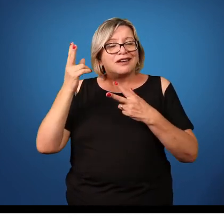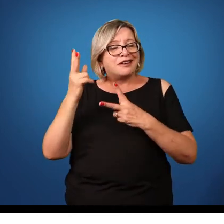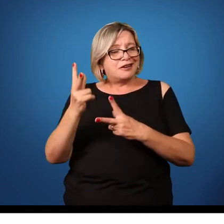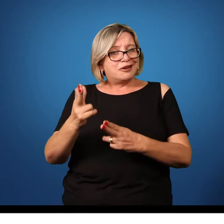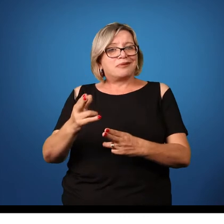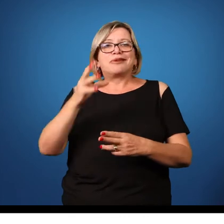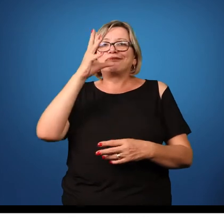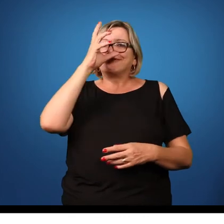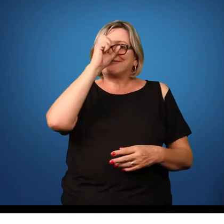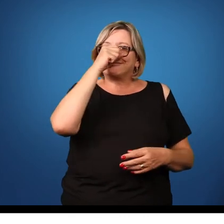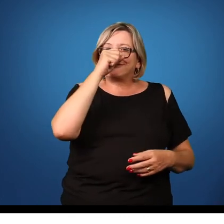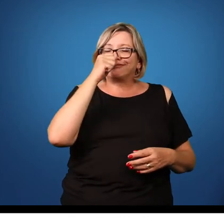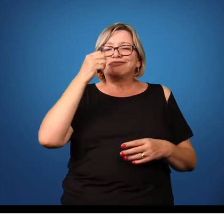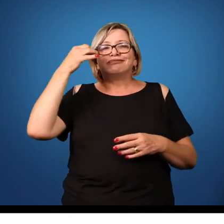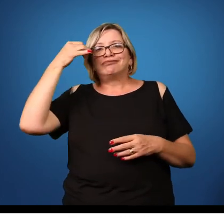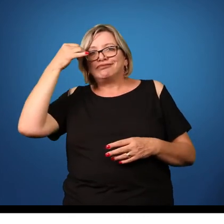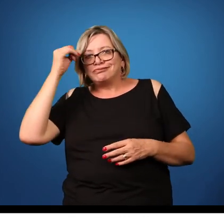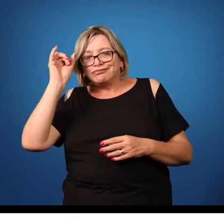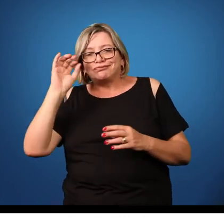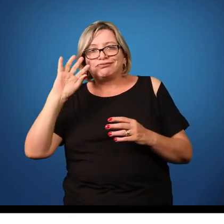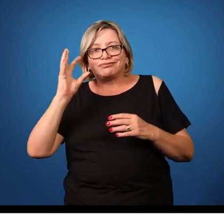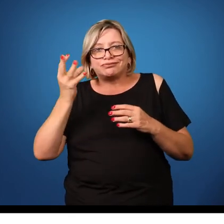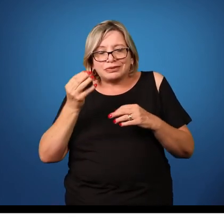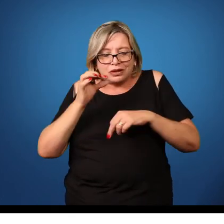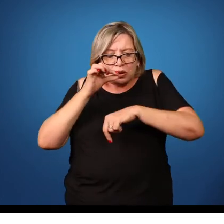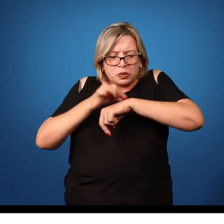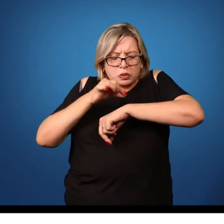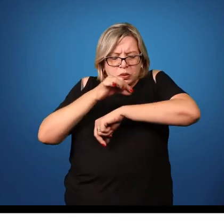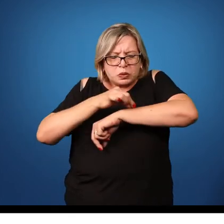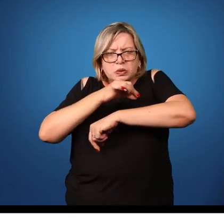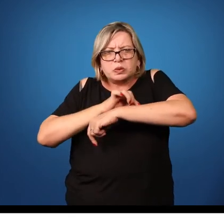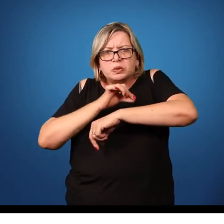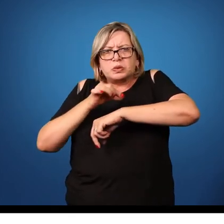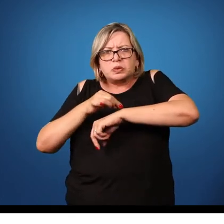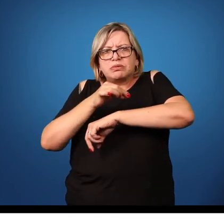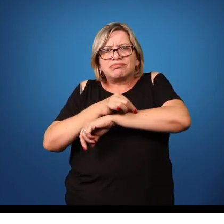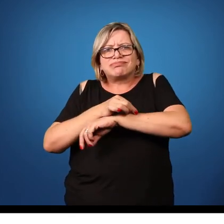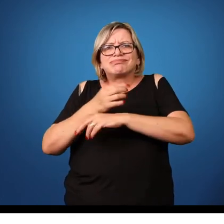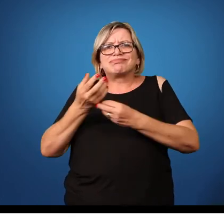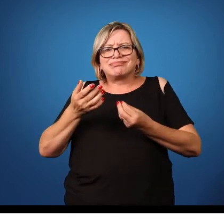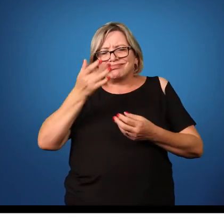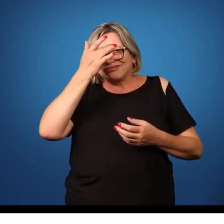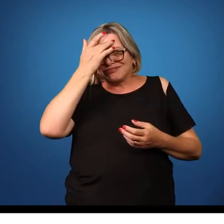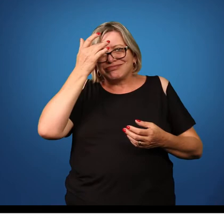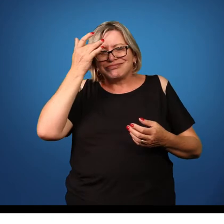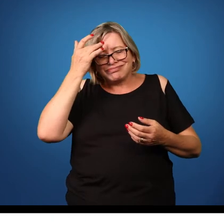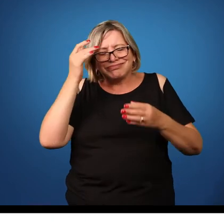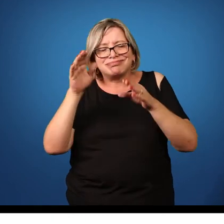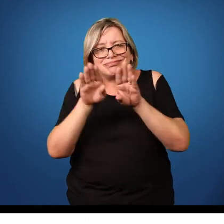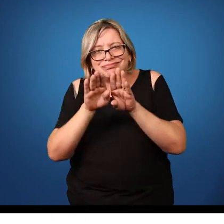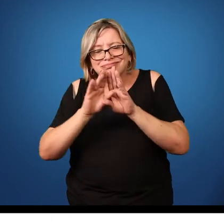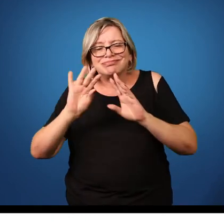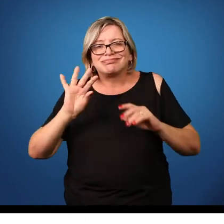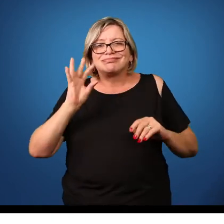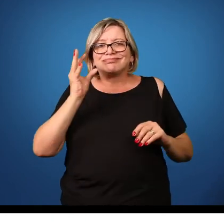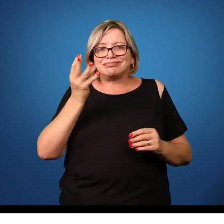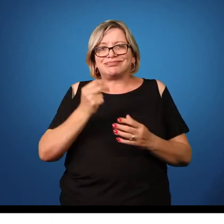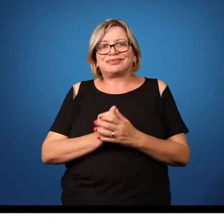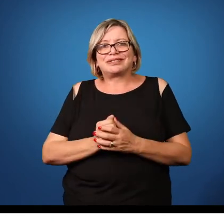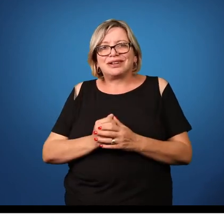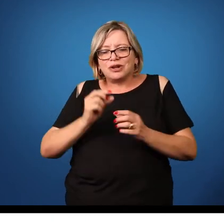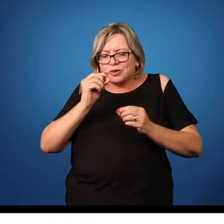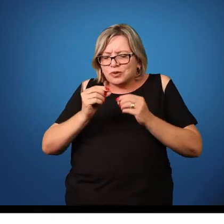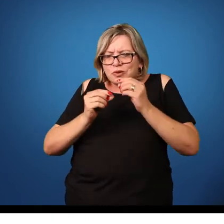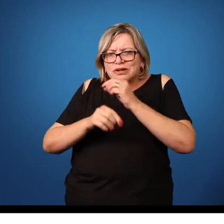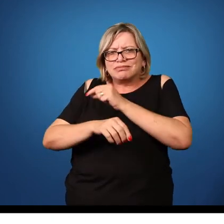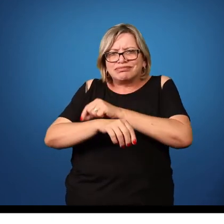e aos suínos, a presença dessas vesículas de cisticerco nos seus tecidos. Então a presença do cisticerco